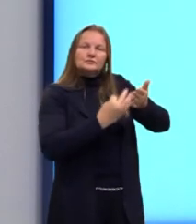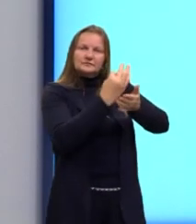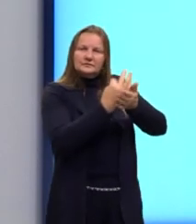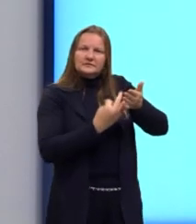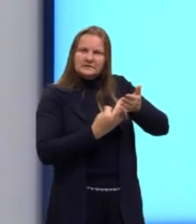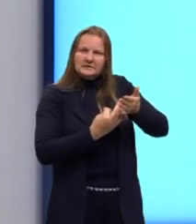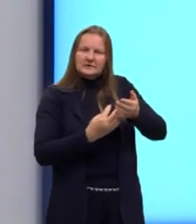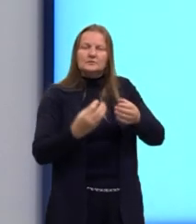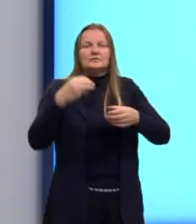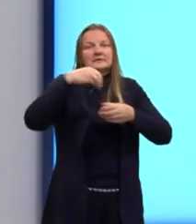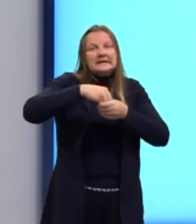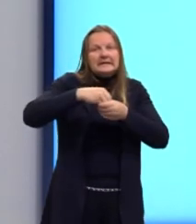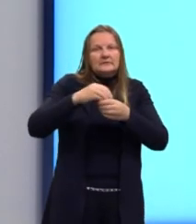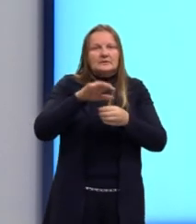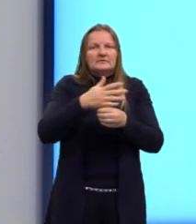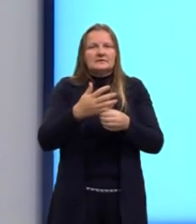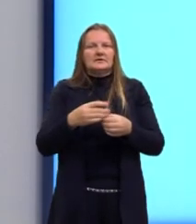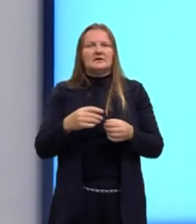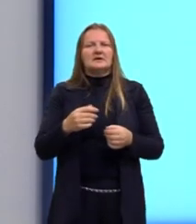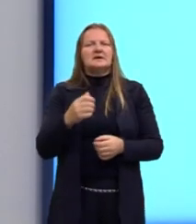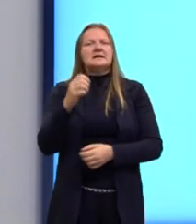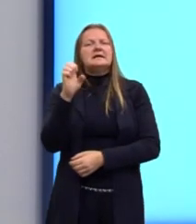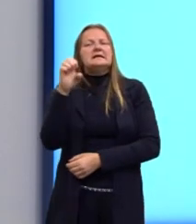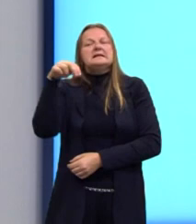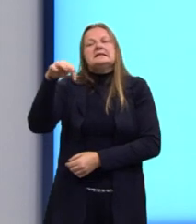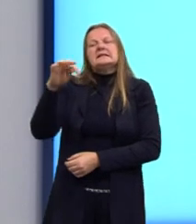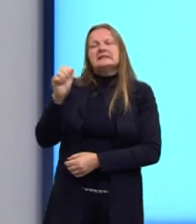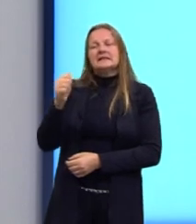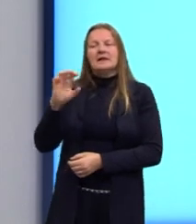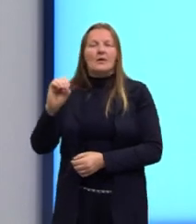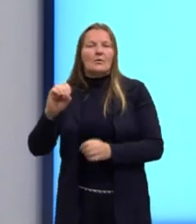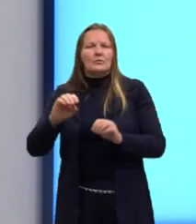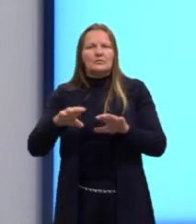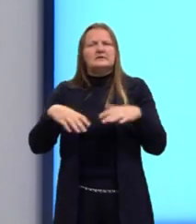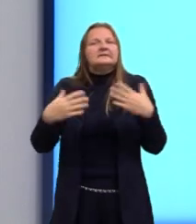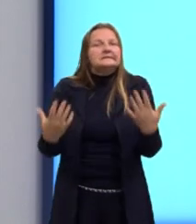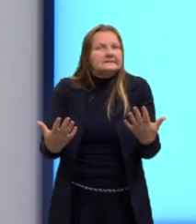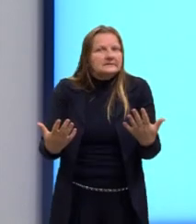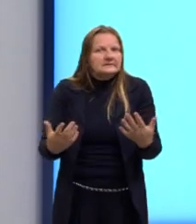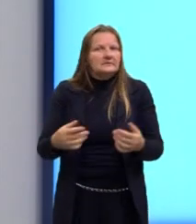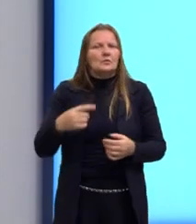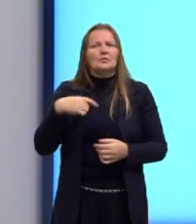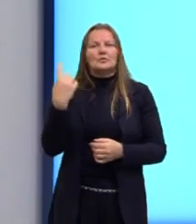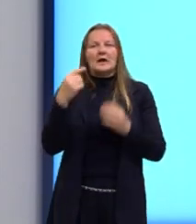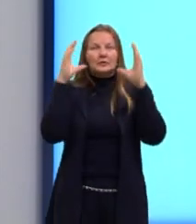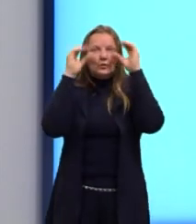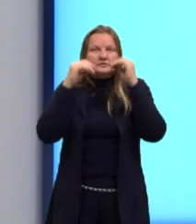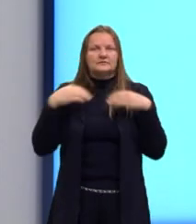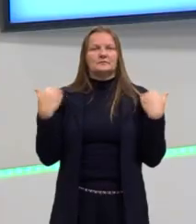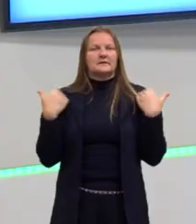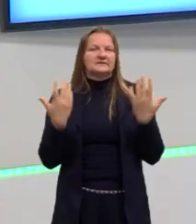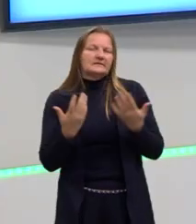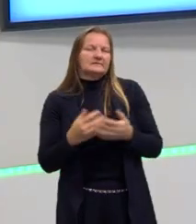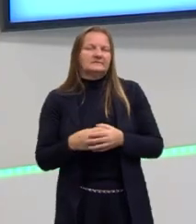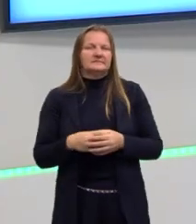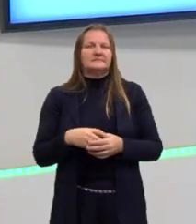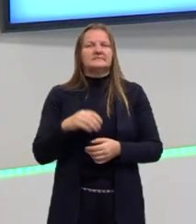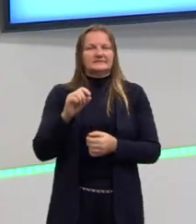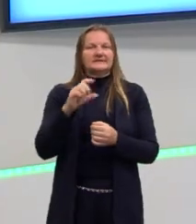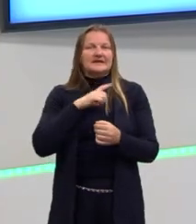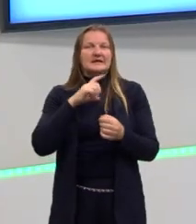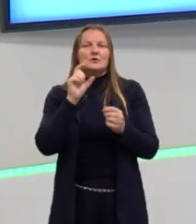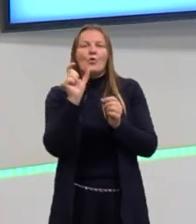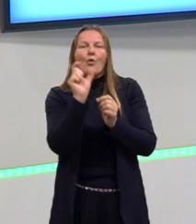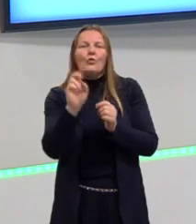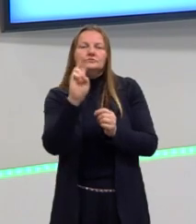mais dentro do texto. Seria aquele, ah, então, né? Então, vamos sair hoje à noite. Esse so, né?